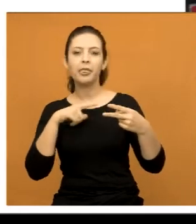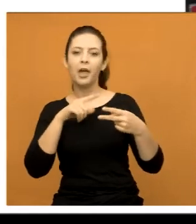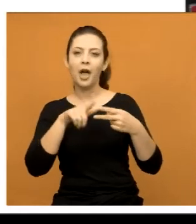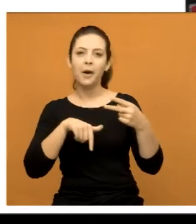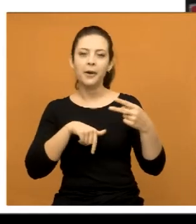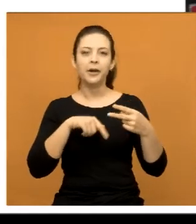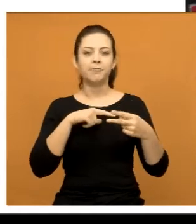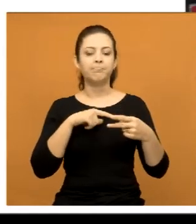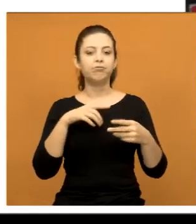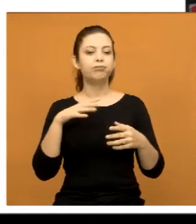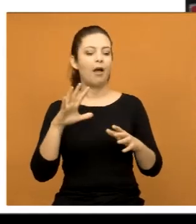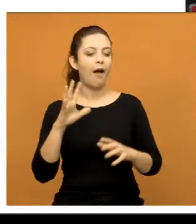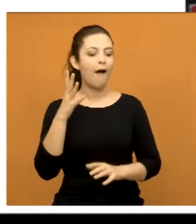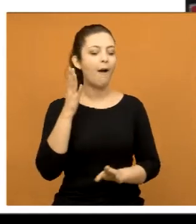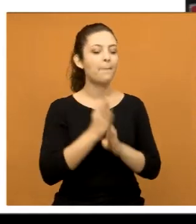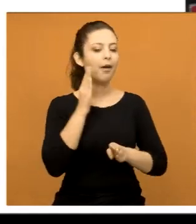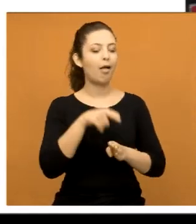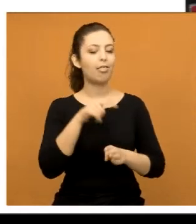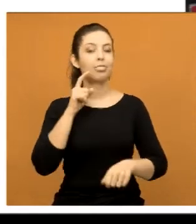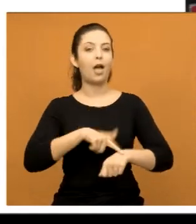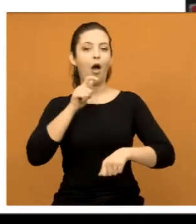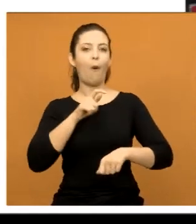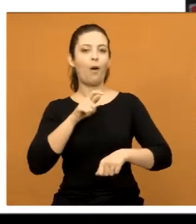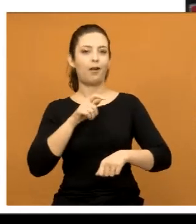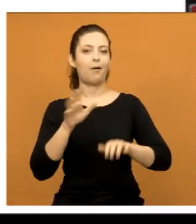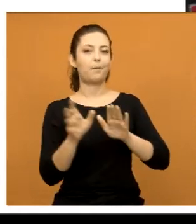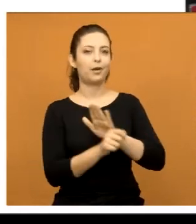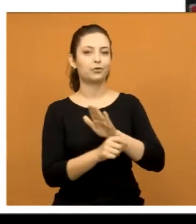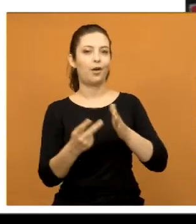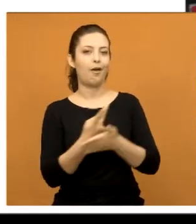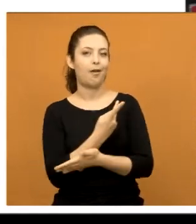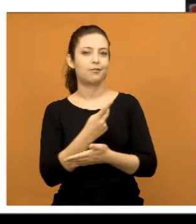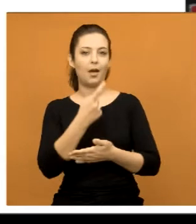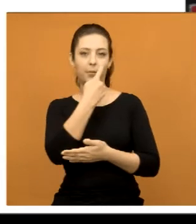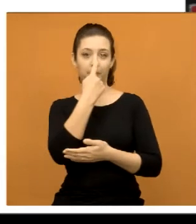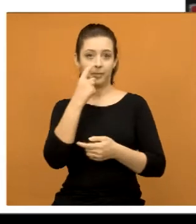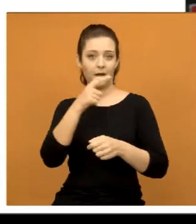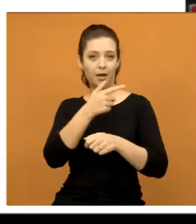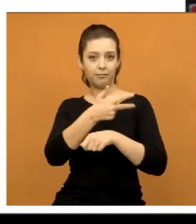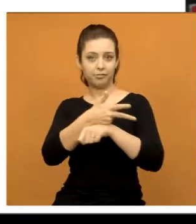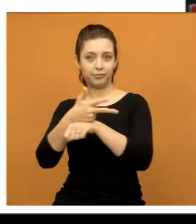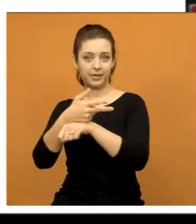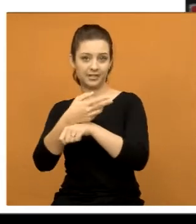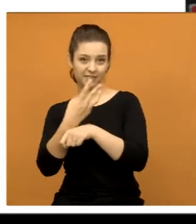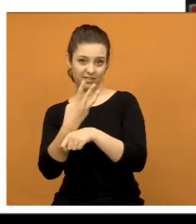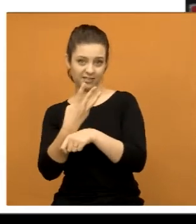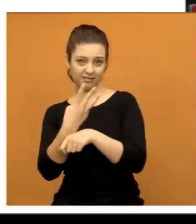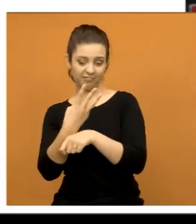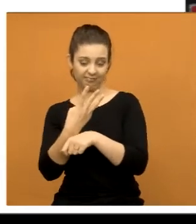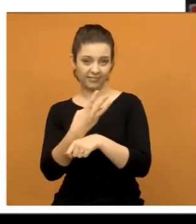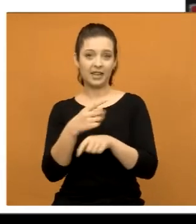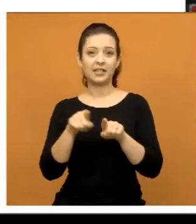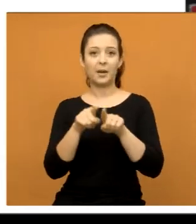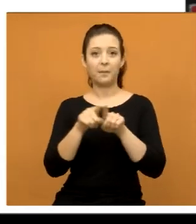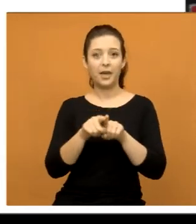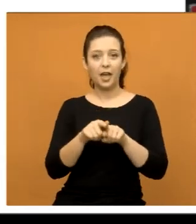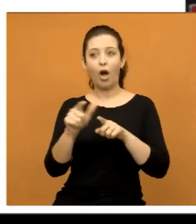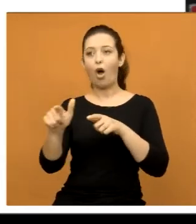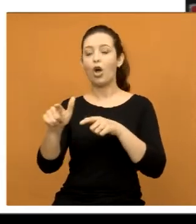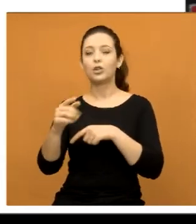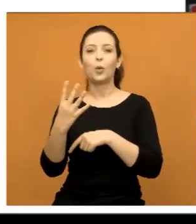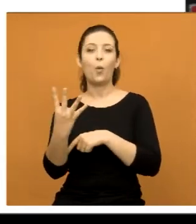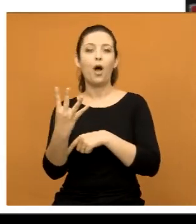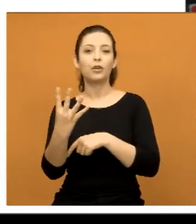pega muito esfragante nesse local aí. E no Parque Minha Lua vai ter três câmaras dessa, cidade de Salvador vai ter quatro,